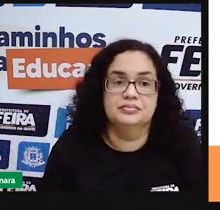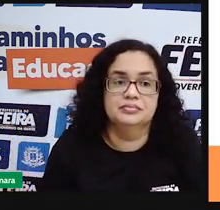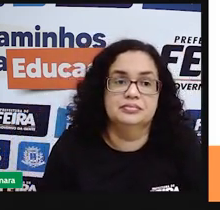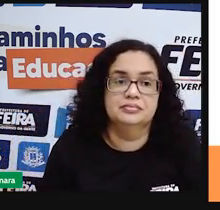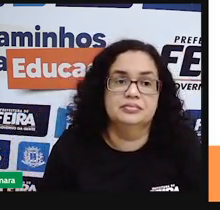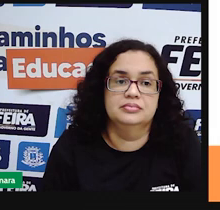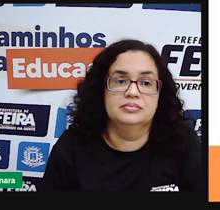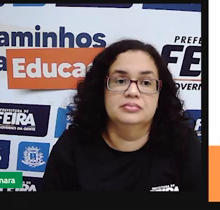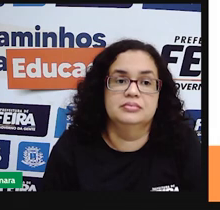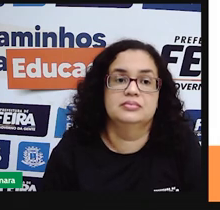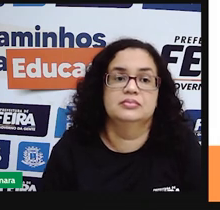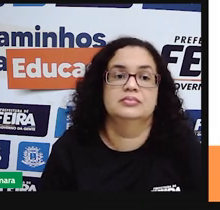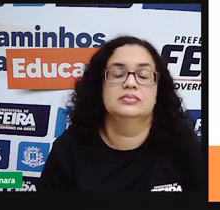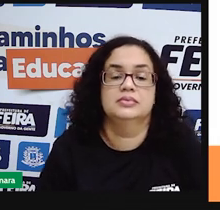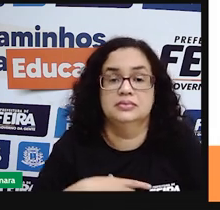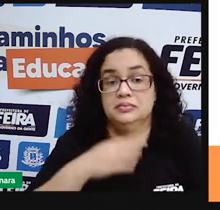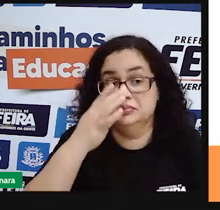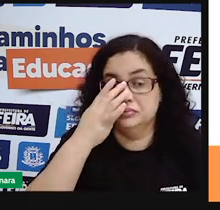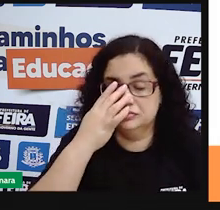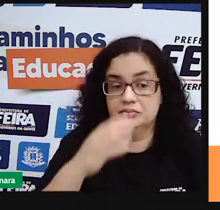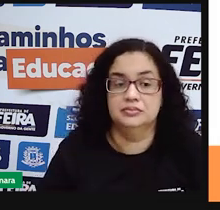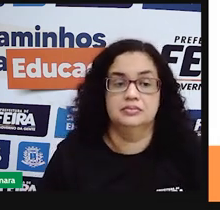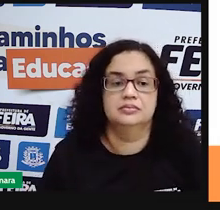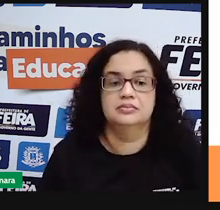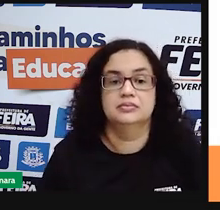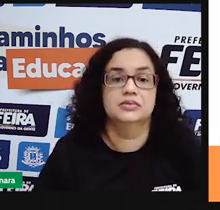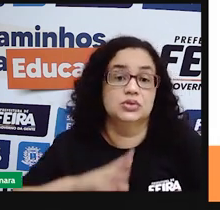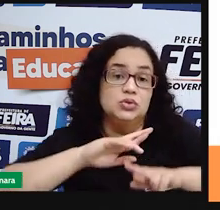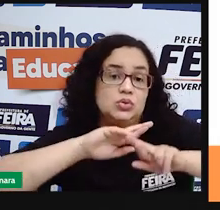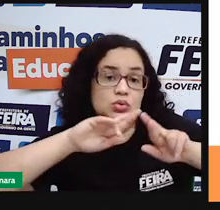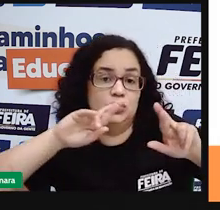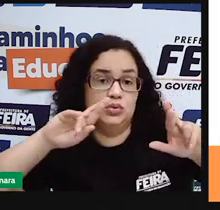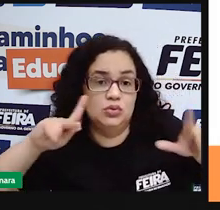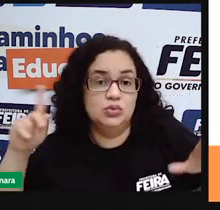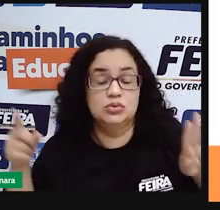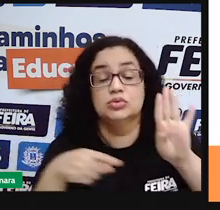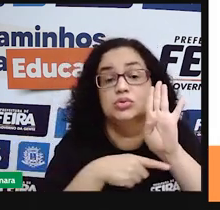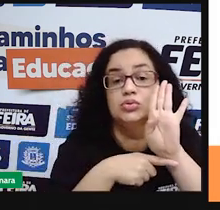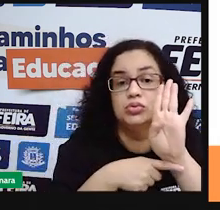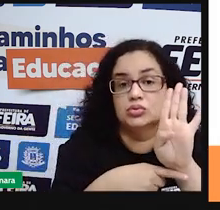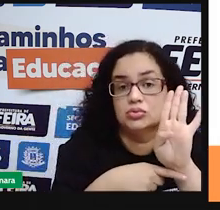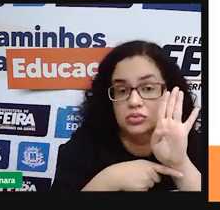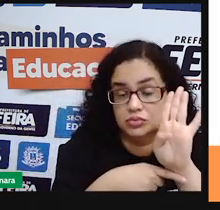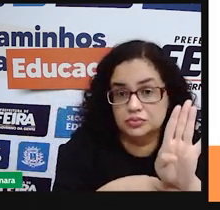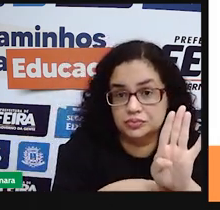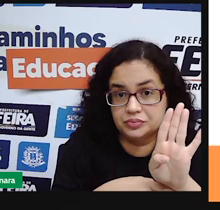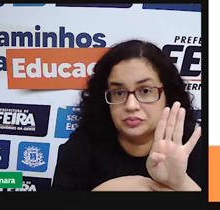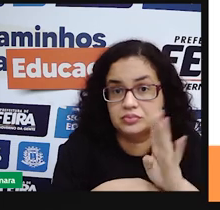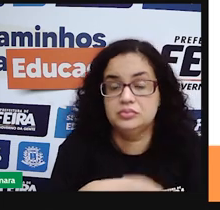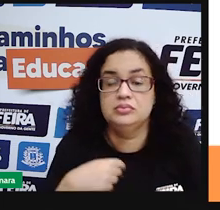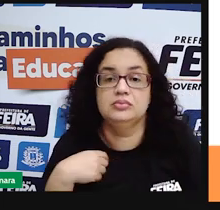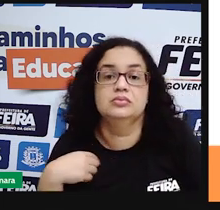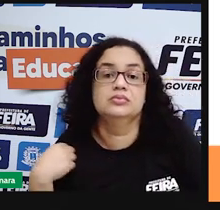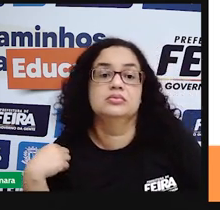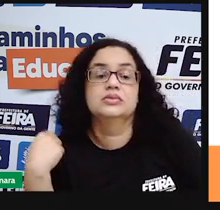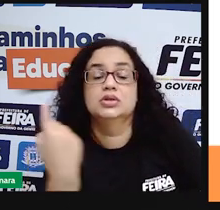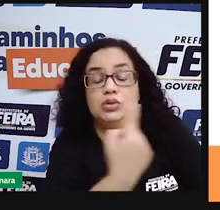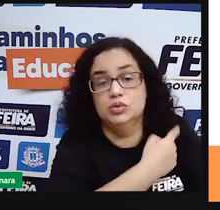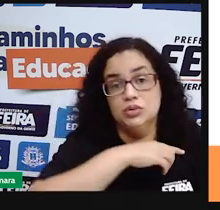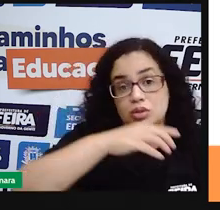e aí os indígenas tem todas as suas contribuições né relacionadas à nossa cultura